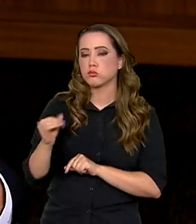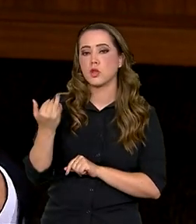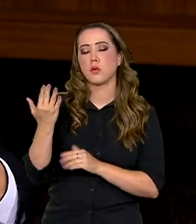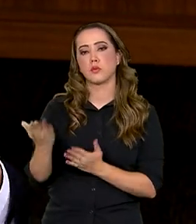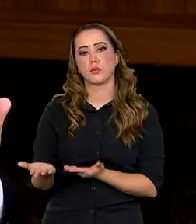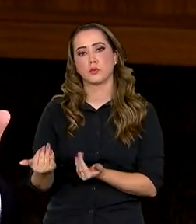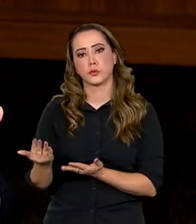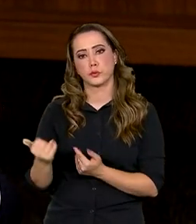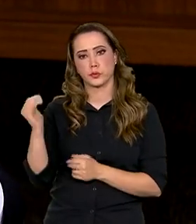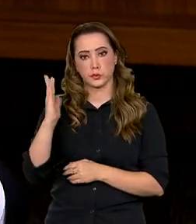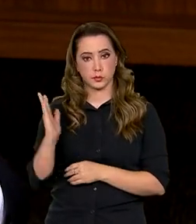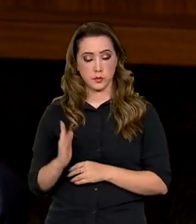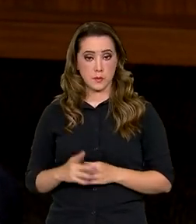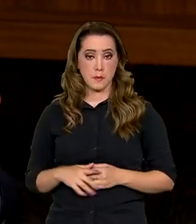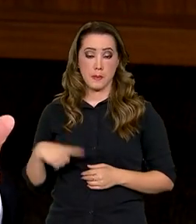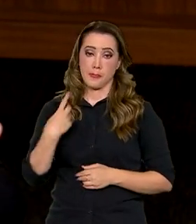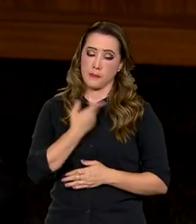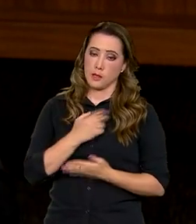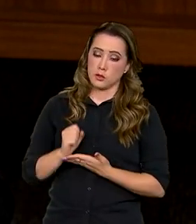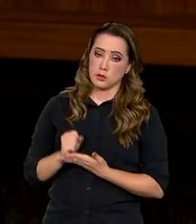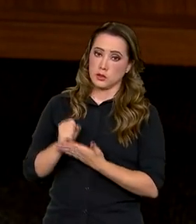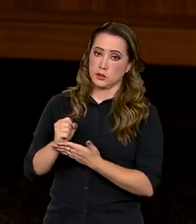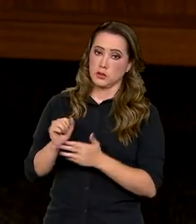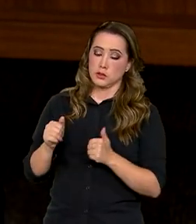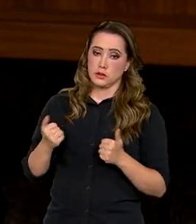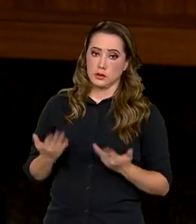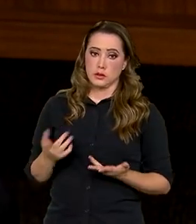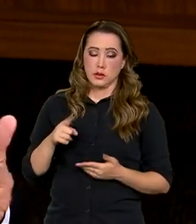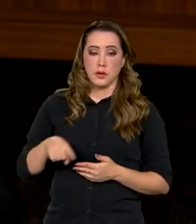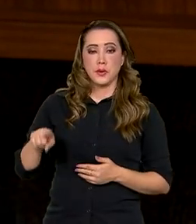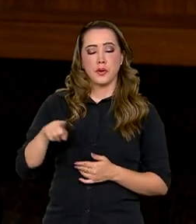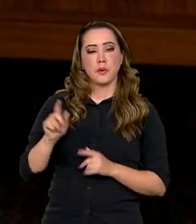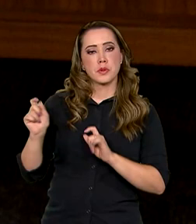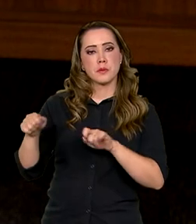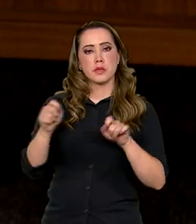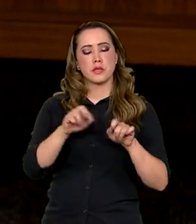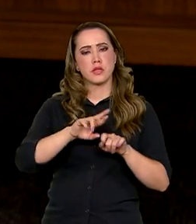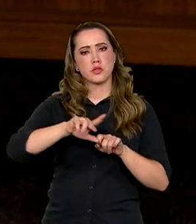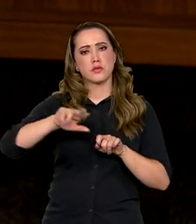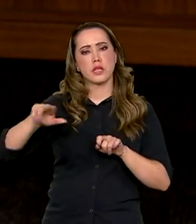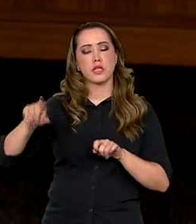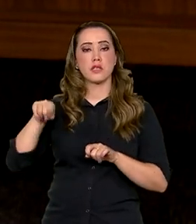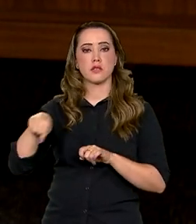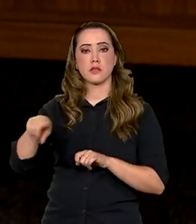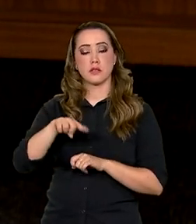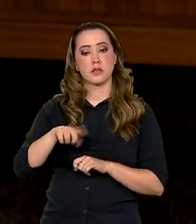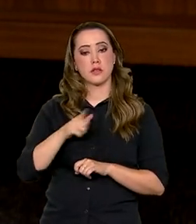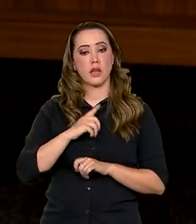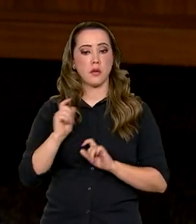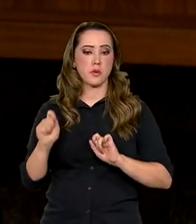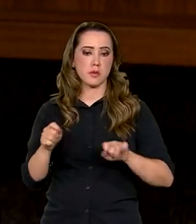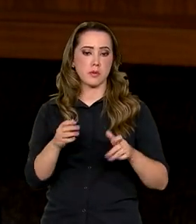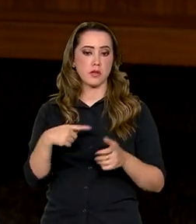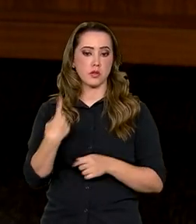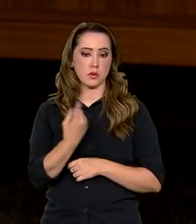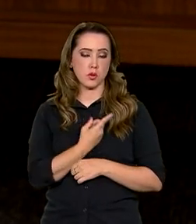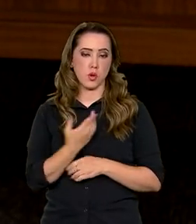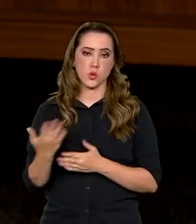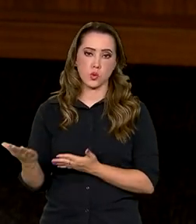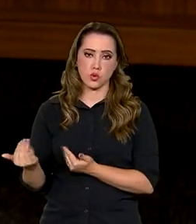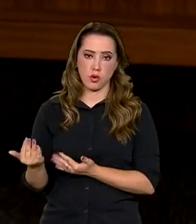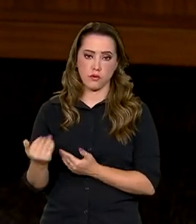a juventude brasileira. Estamos oferecendo, portanto, um leque de possibilidades. Entre eles, especialmente para a nossa